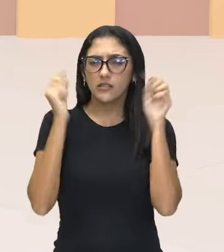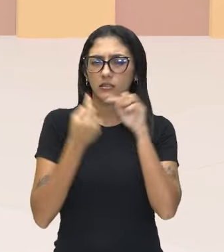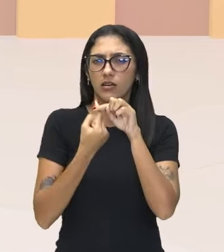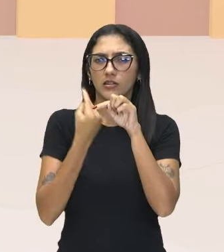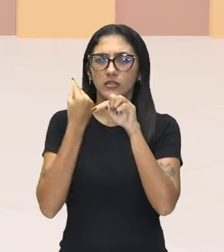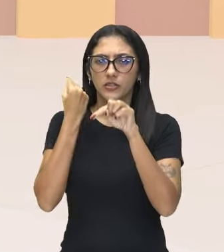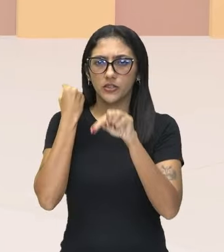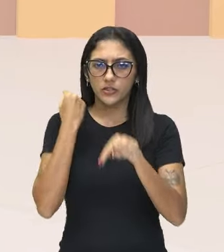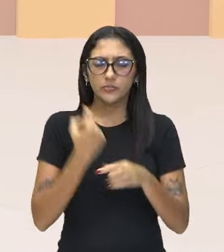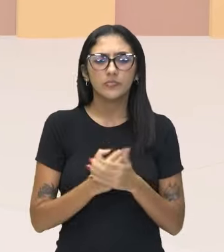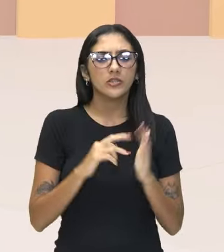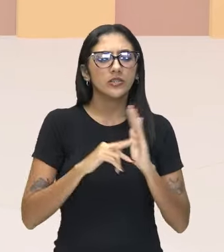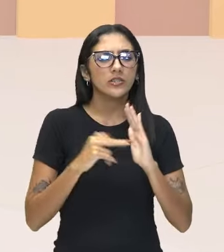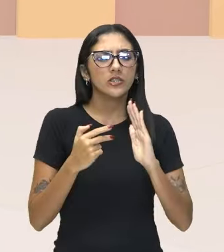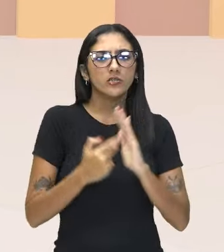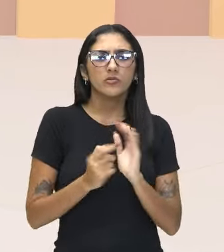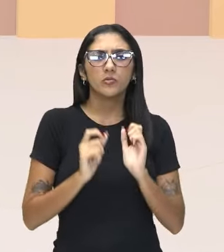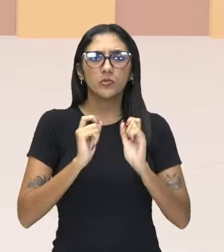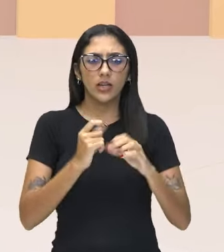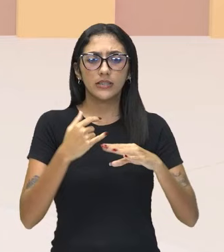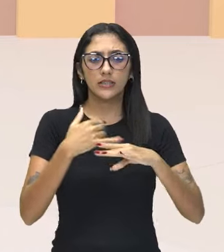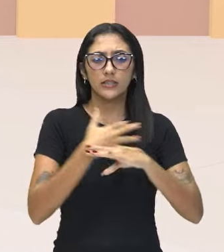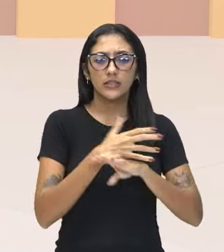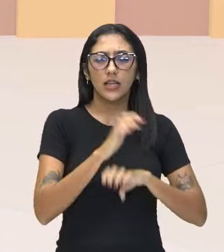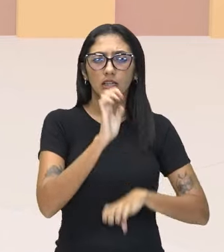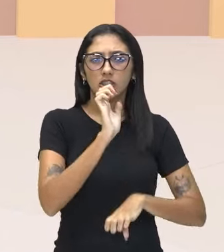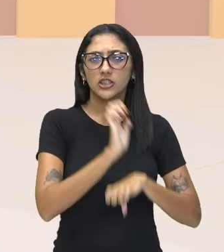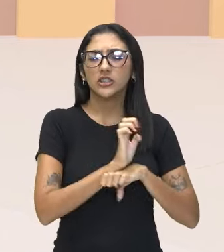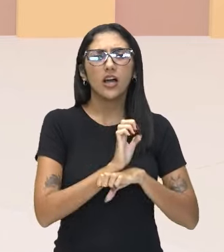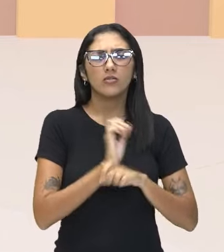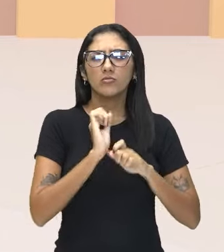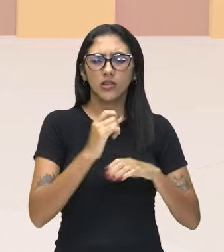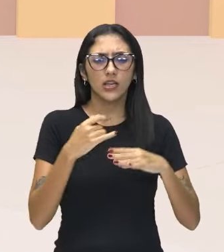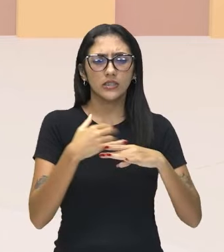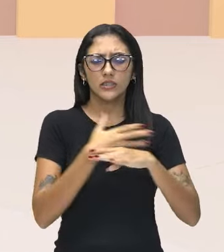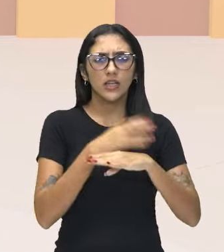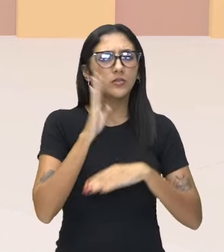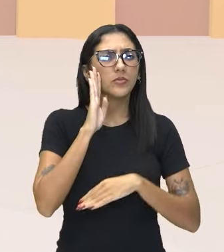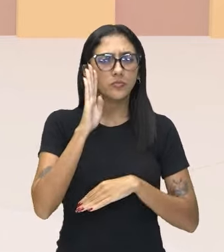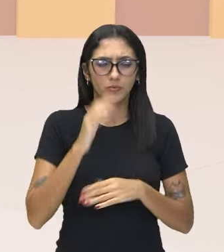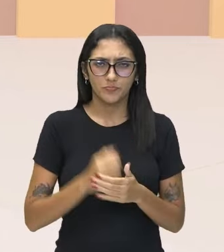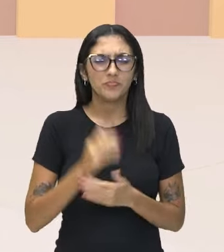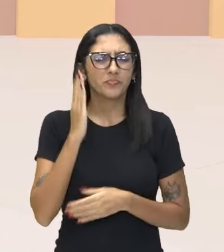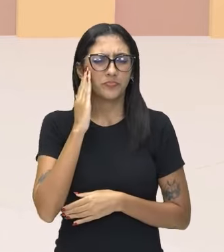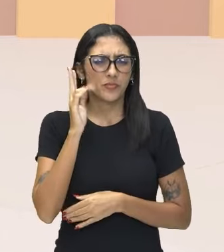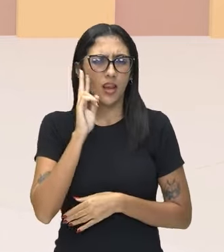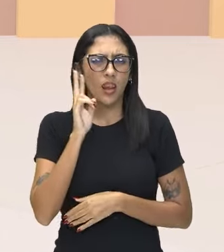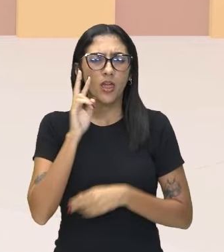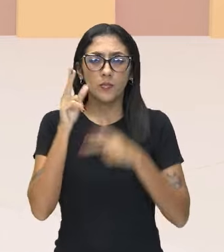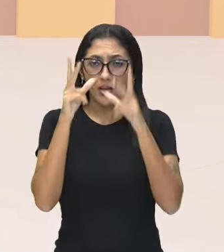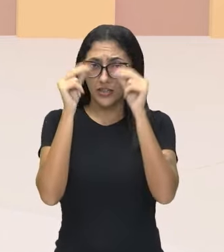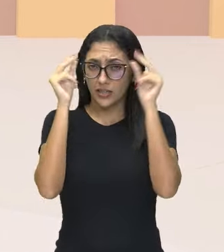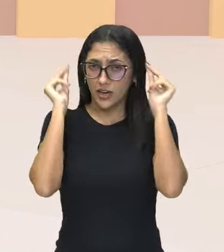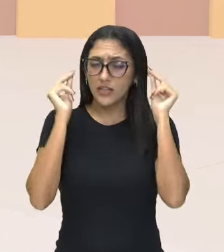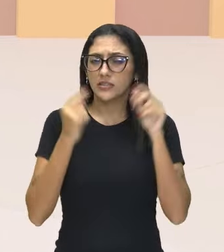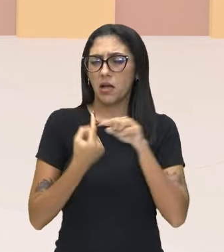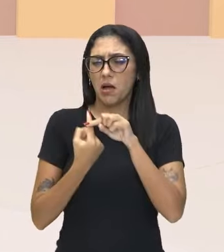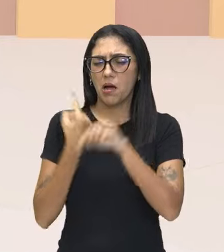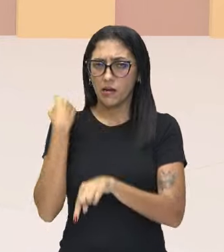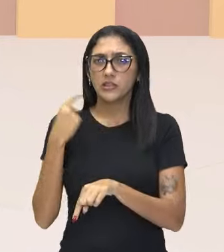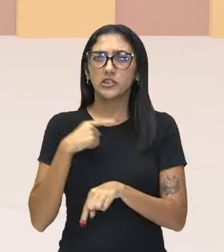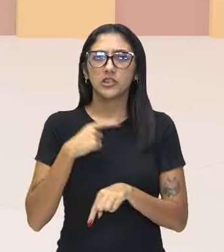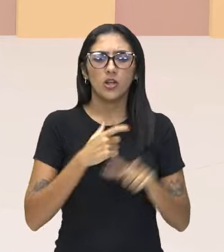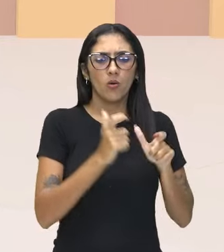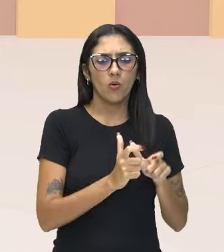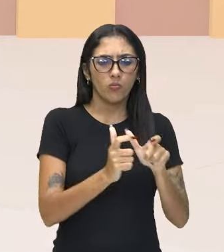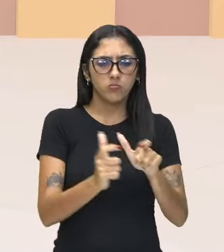quê? Cidade-Estado. A gente lembra que a Grécia era organizada em várias cidades-estados aí.